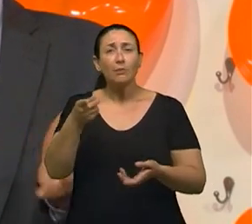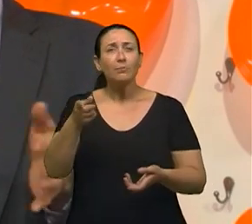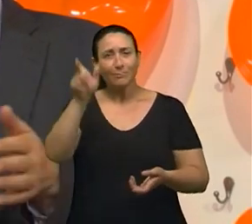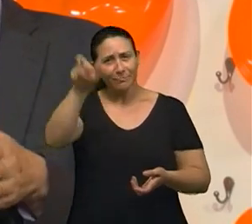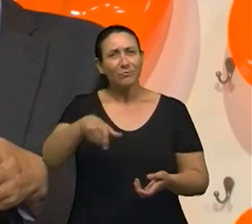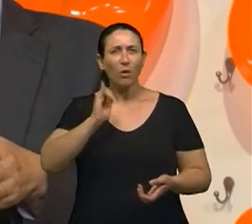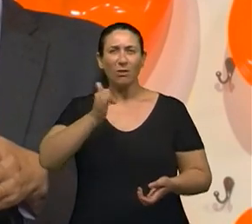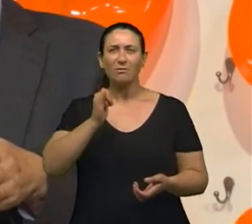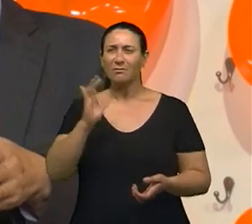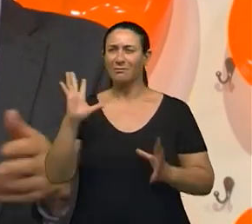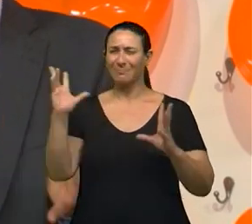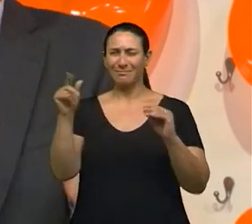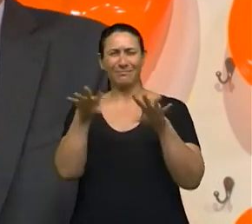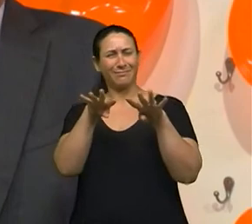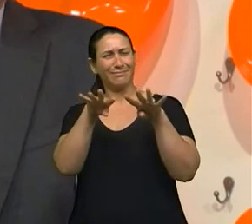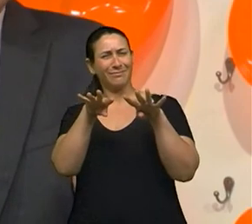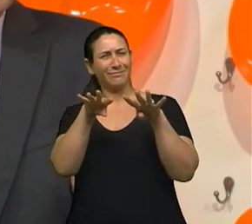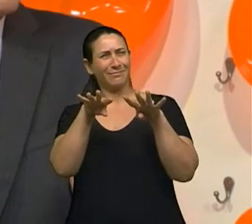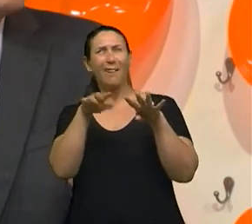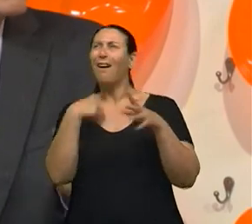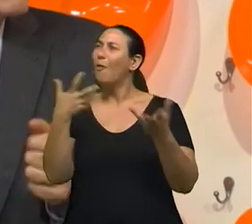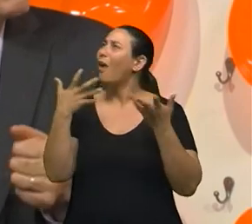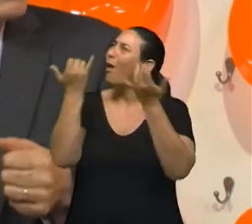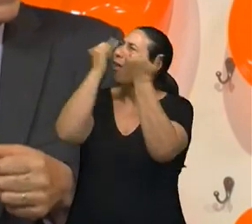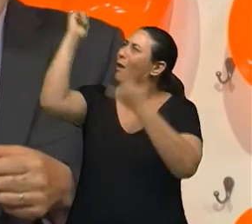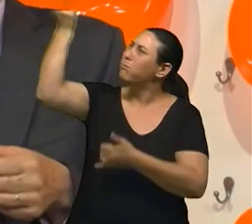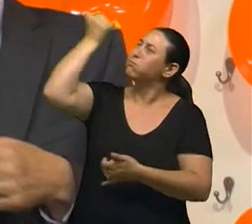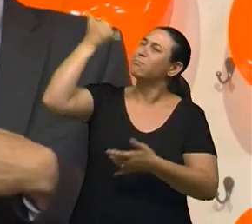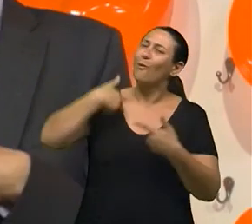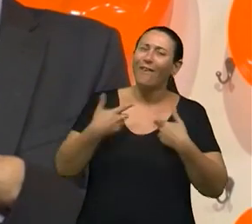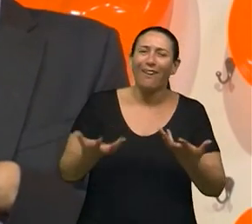história dele, muitas pessoas na plateia dizem, ah, por que não cai um raio em mim também?